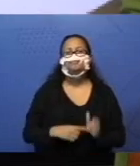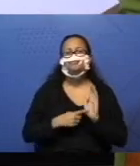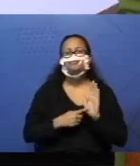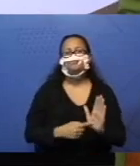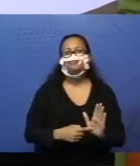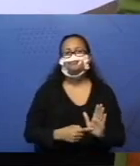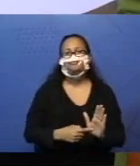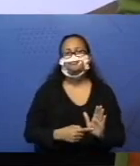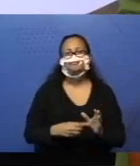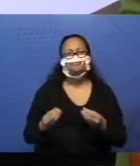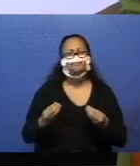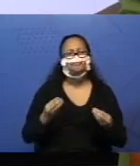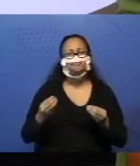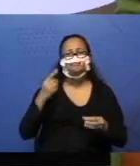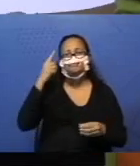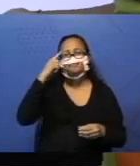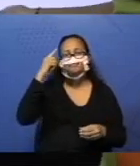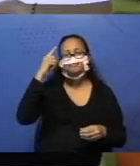qual que eu pensei.